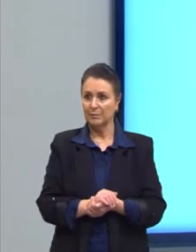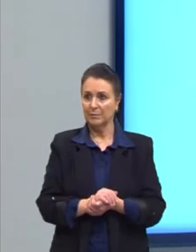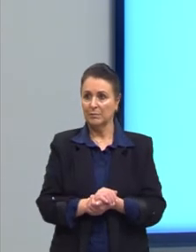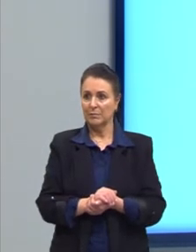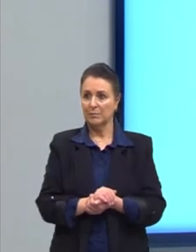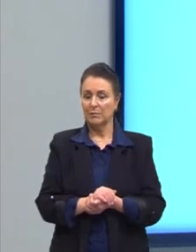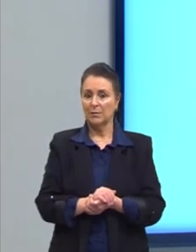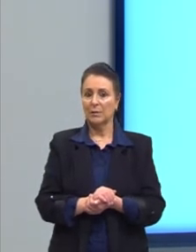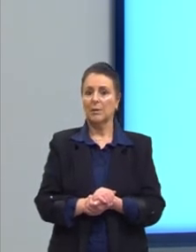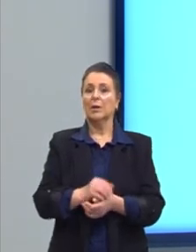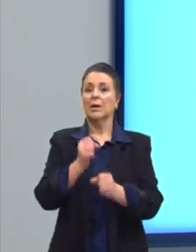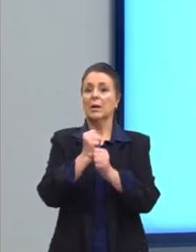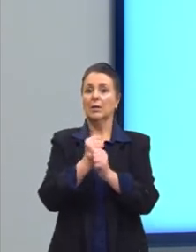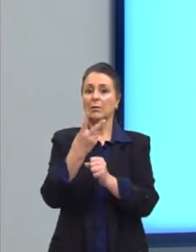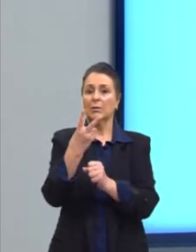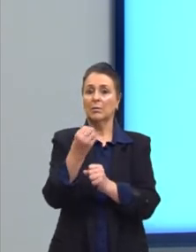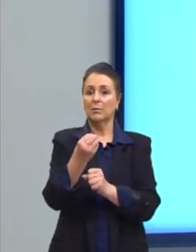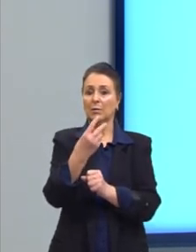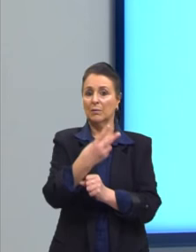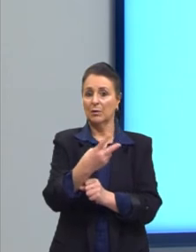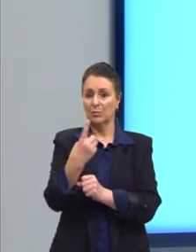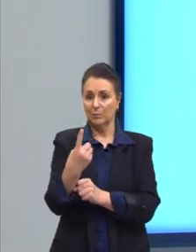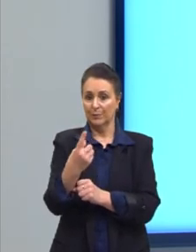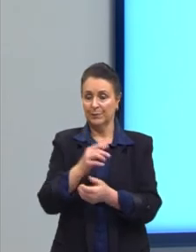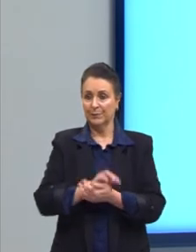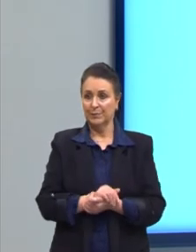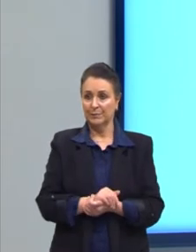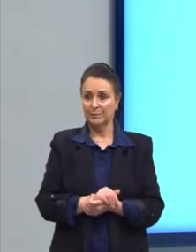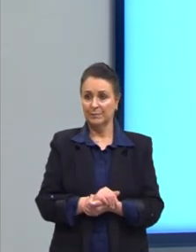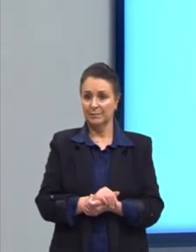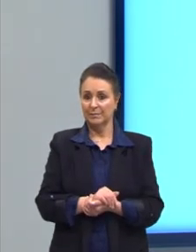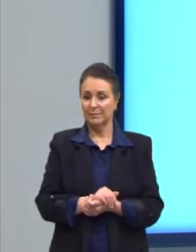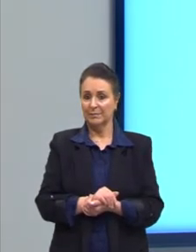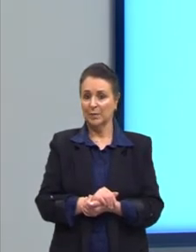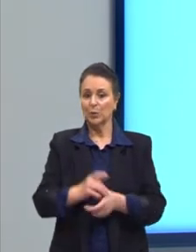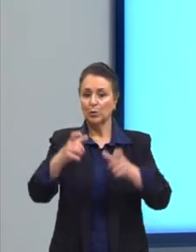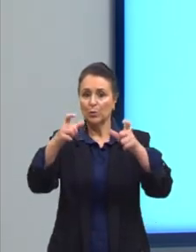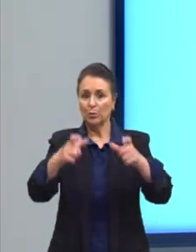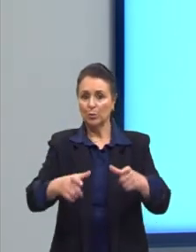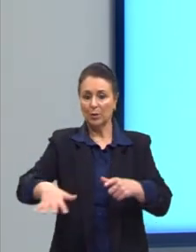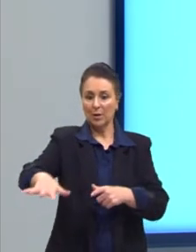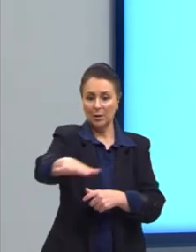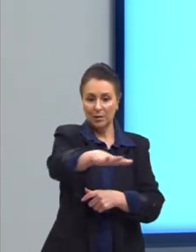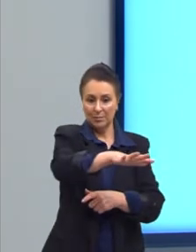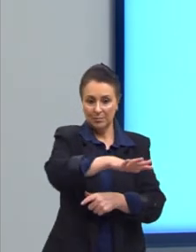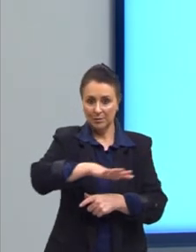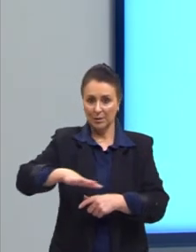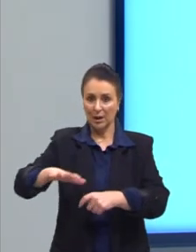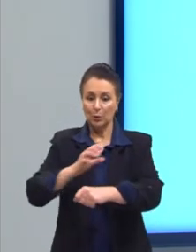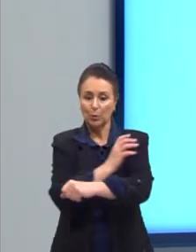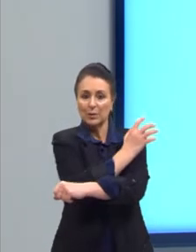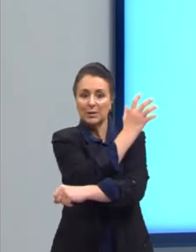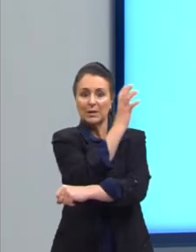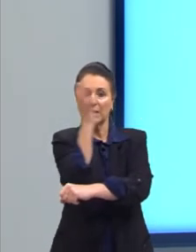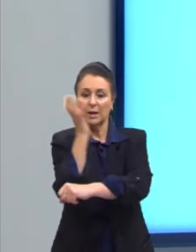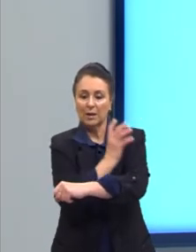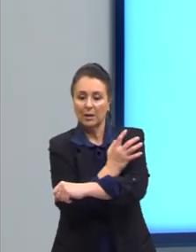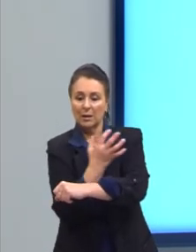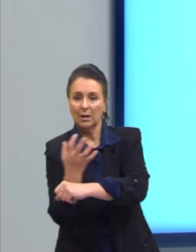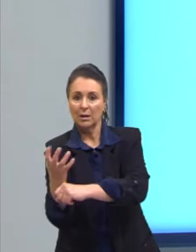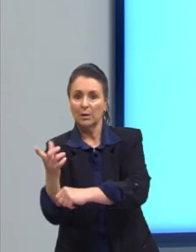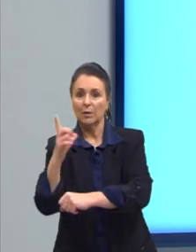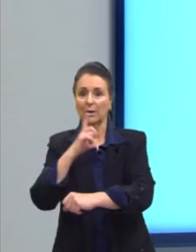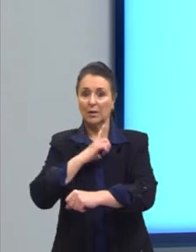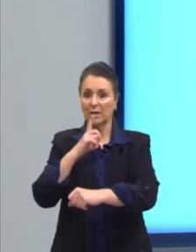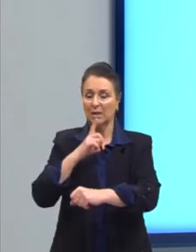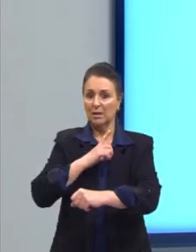Enem 2021. Em campos limpos do Cerrado, sobressaem